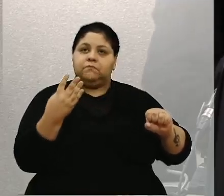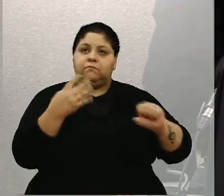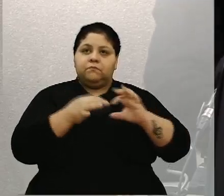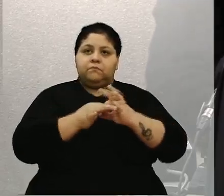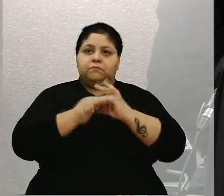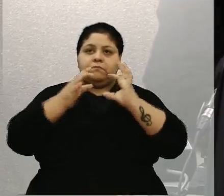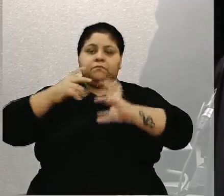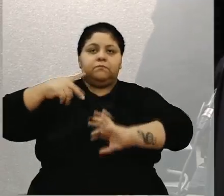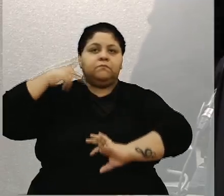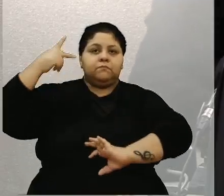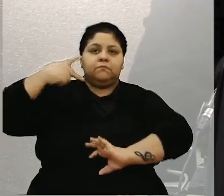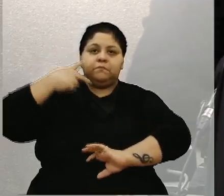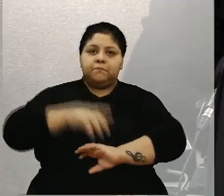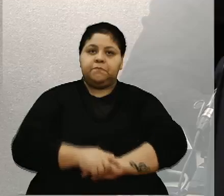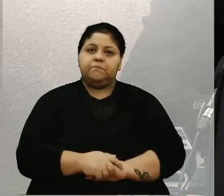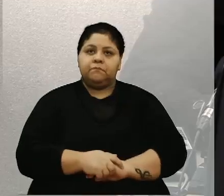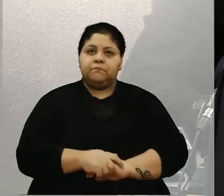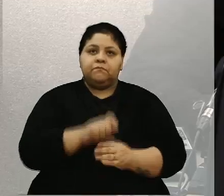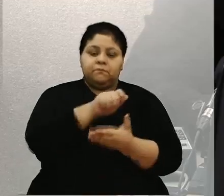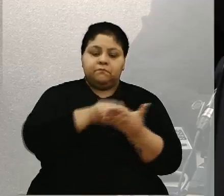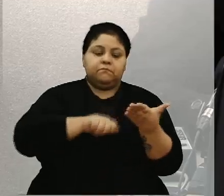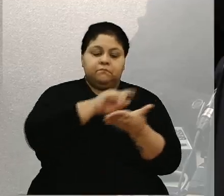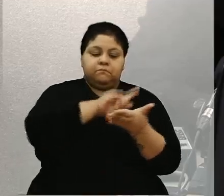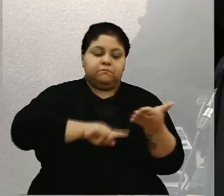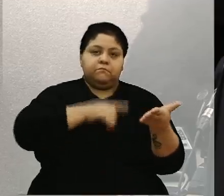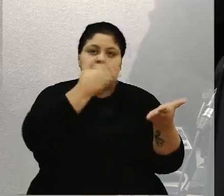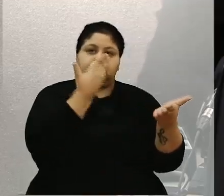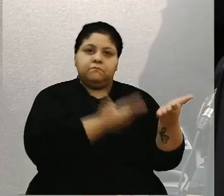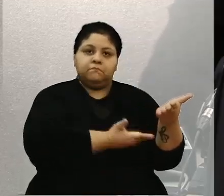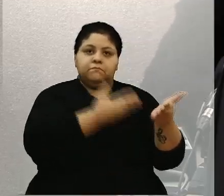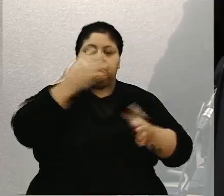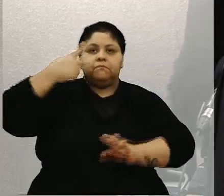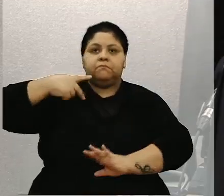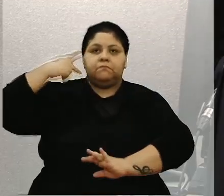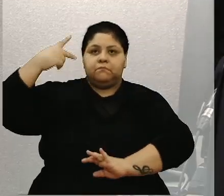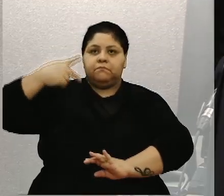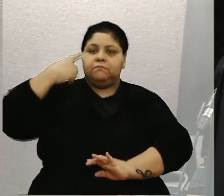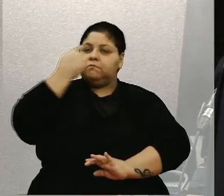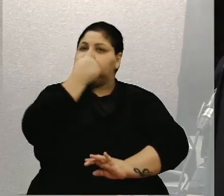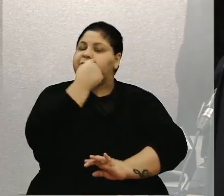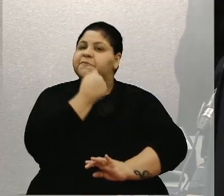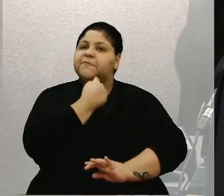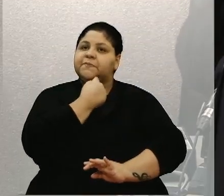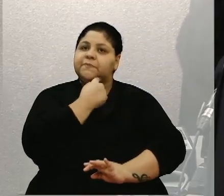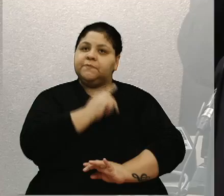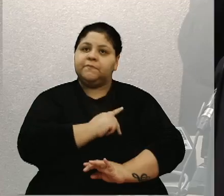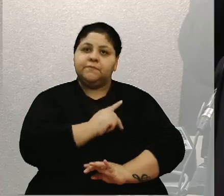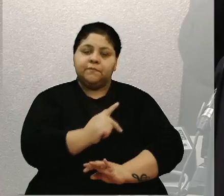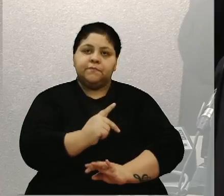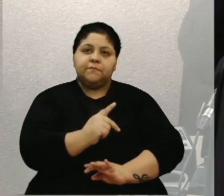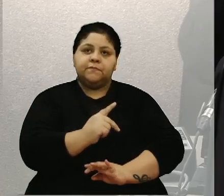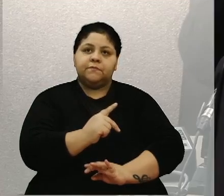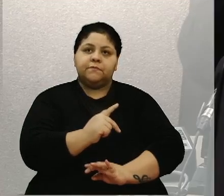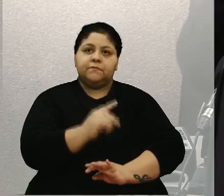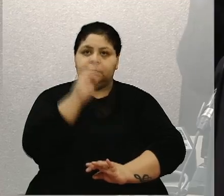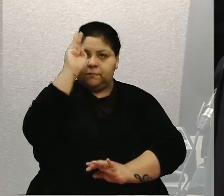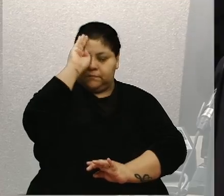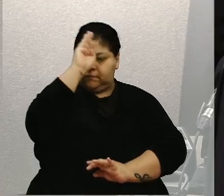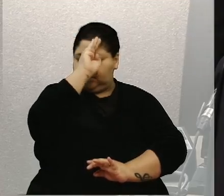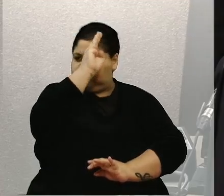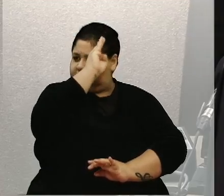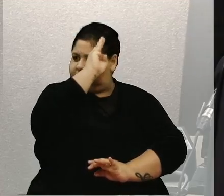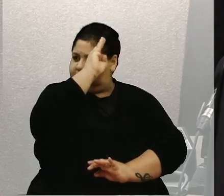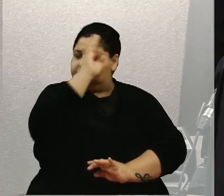emancipação política. Assinam este documento vereador Wagner Petrini, presidente, vereador Adriano Bressan e